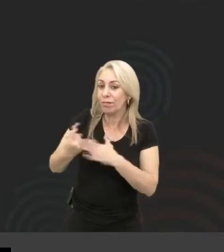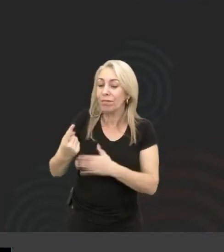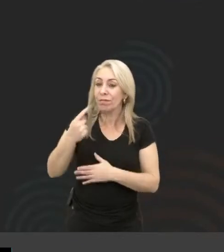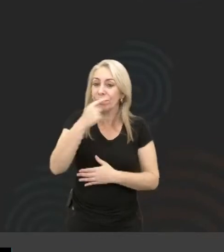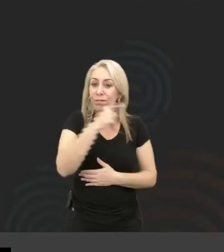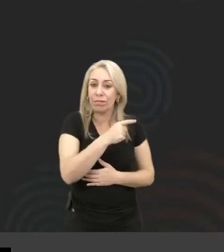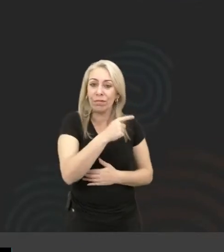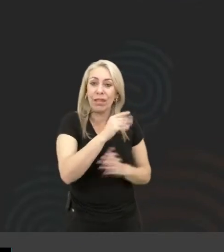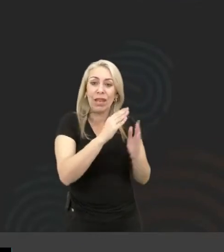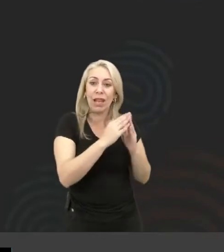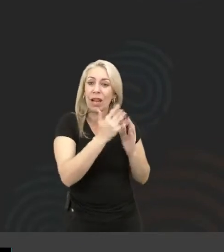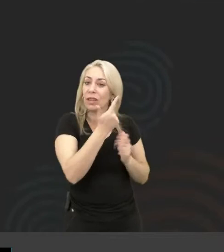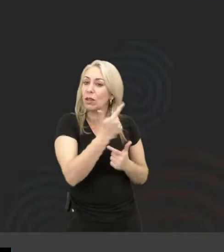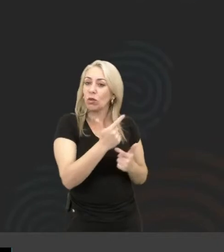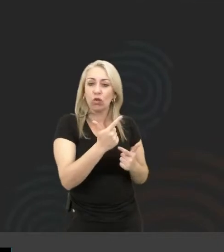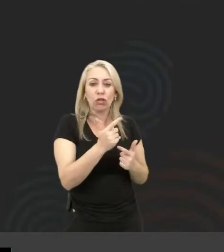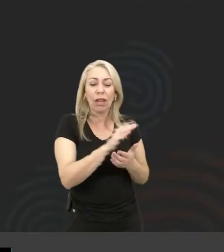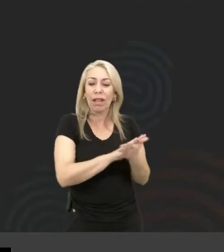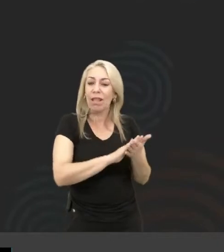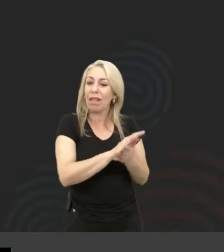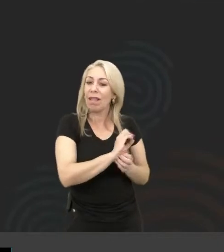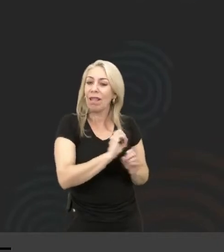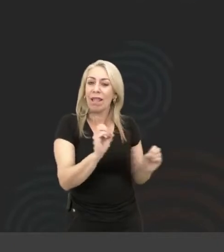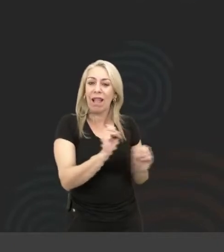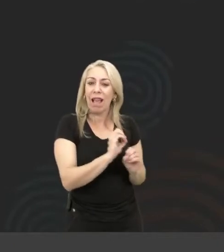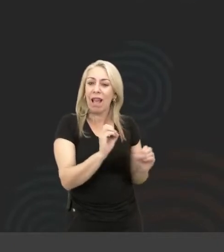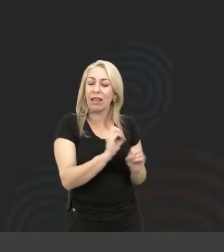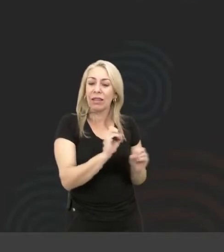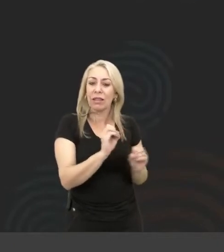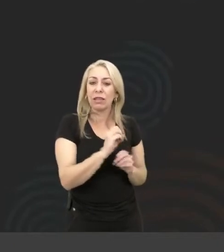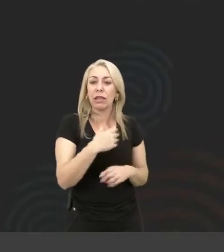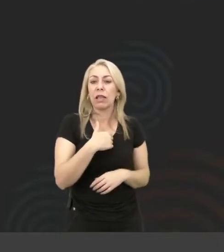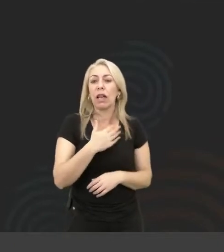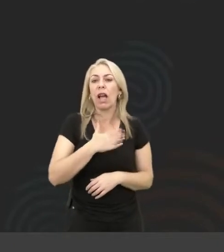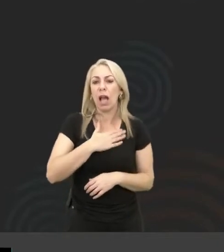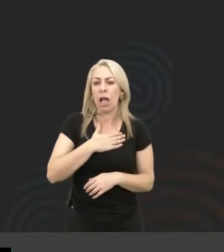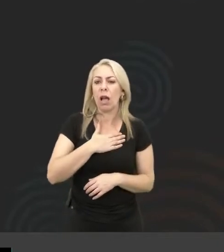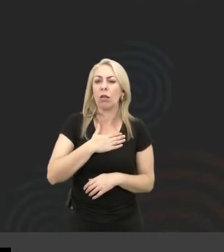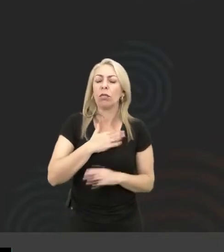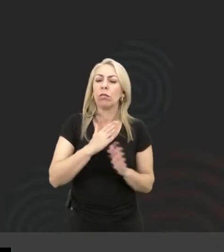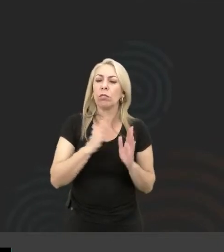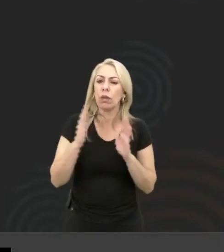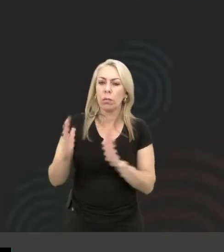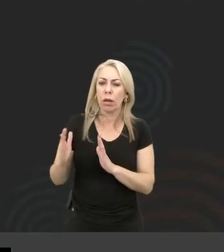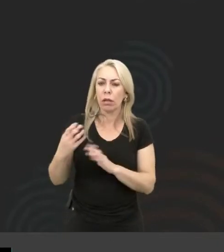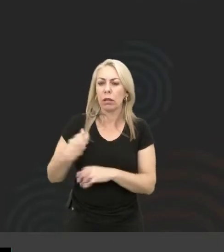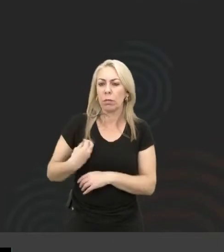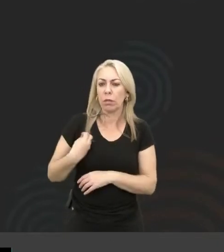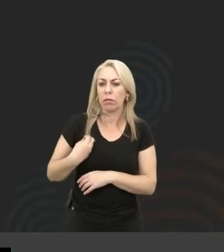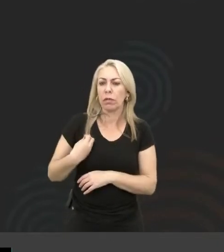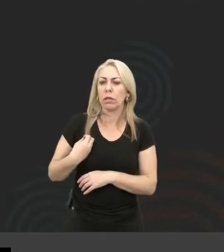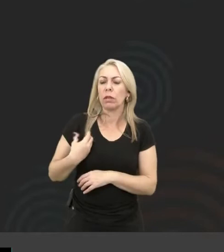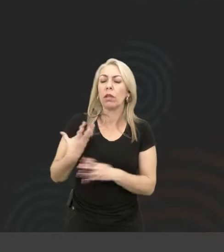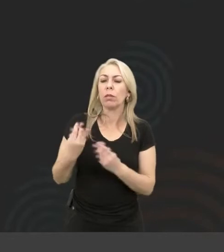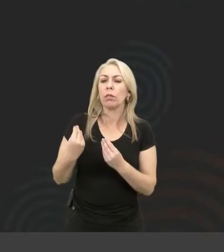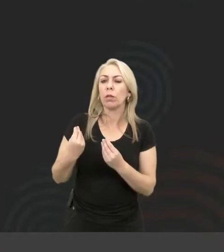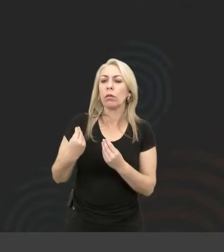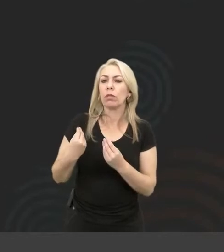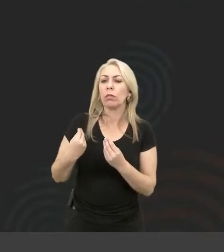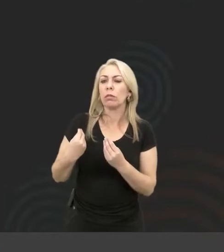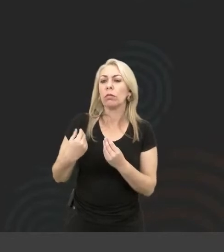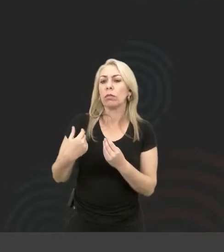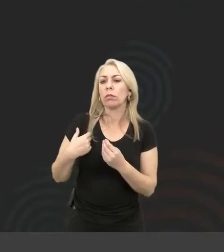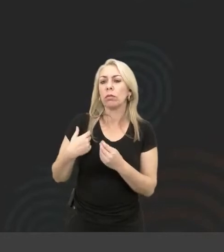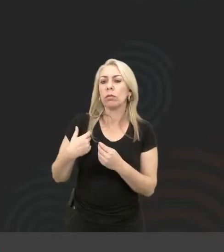não tinha o comer dentro de casa. Uma parte da minha vida, eu fui, eu toquei muitos anos em banda